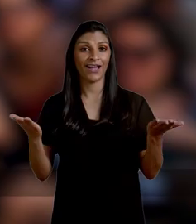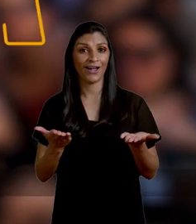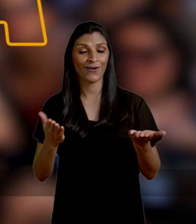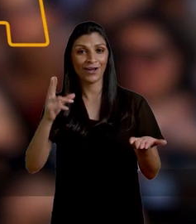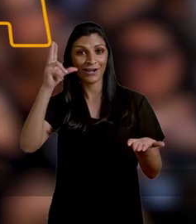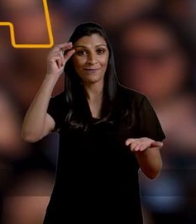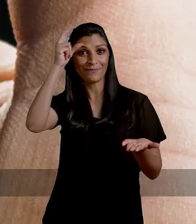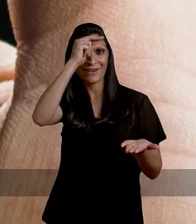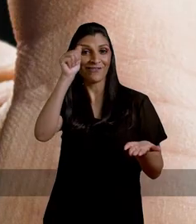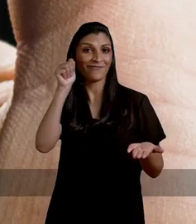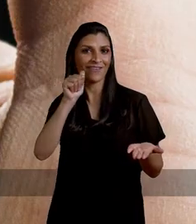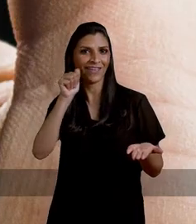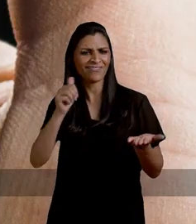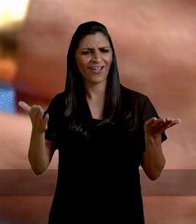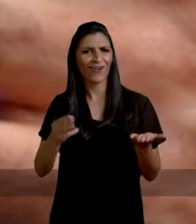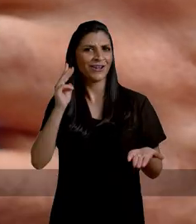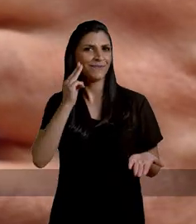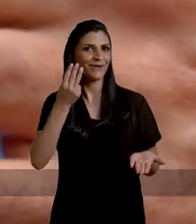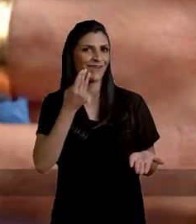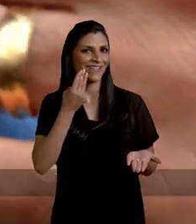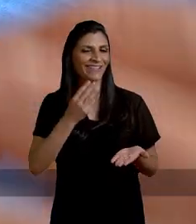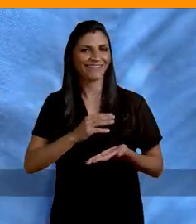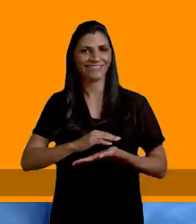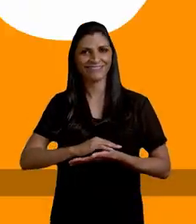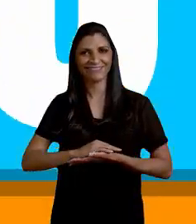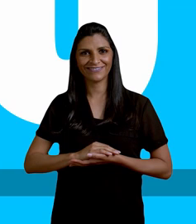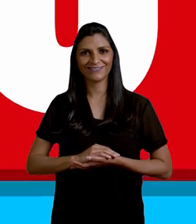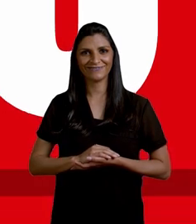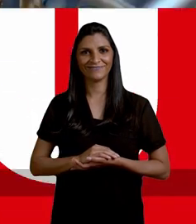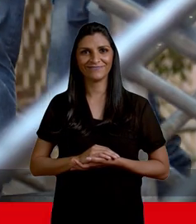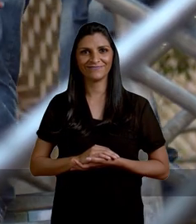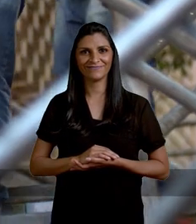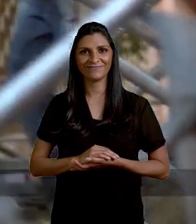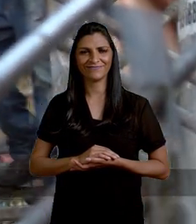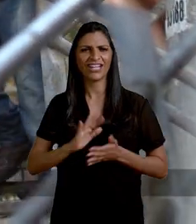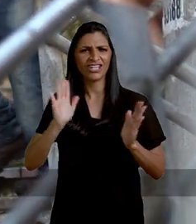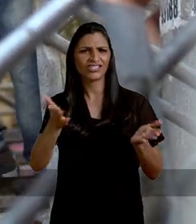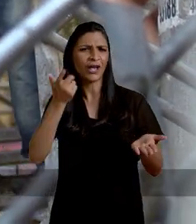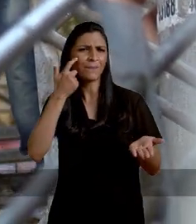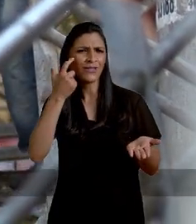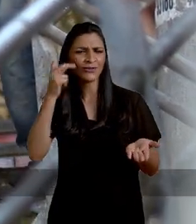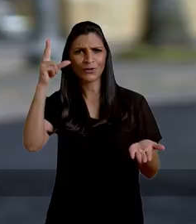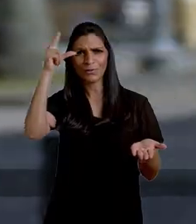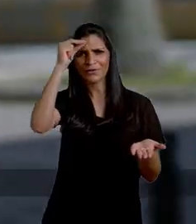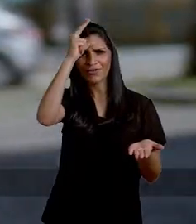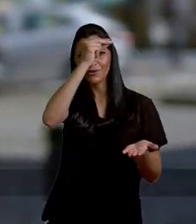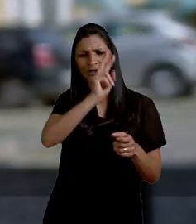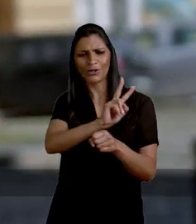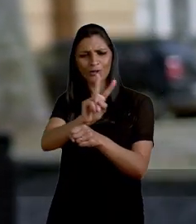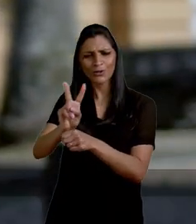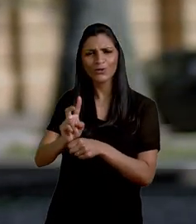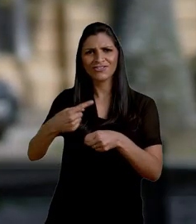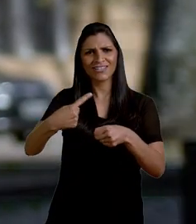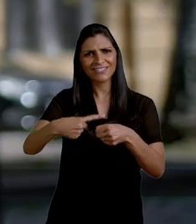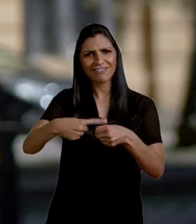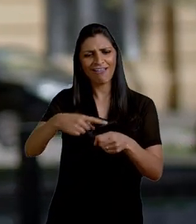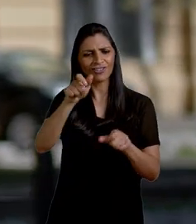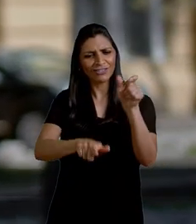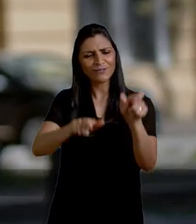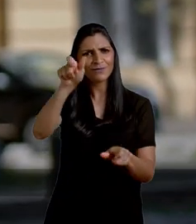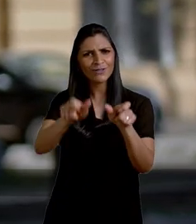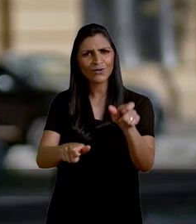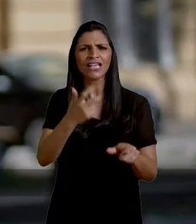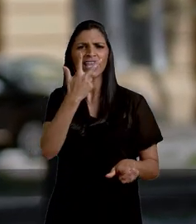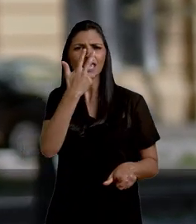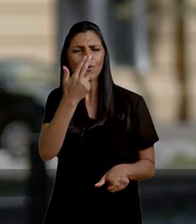Agora é prefeita, agora é Manuela. Manu! Já pensou numa prefeitura que cuide da cidade e das